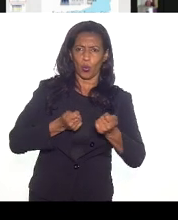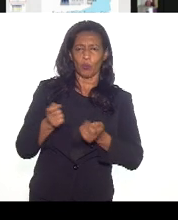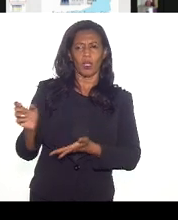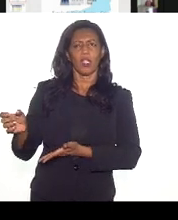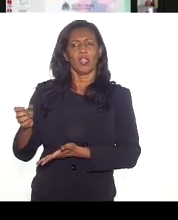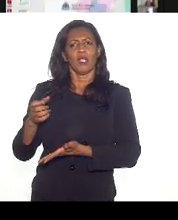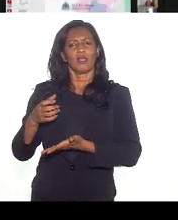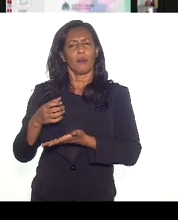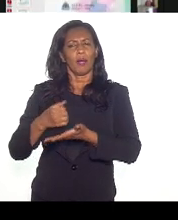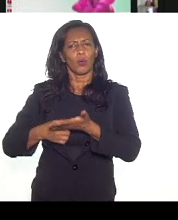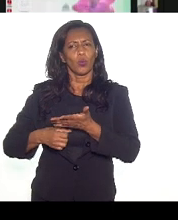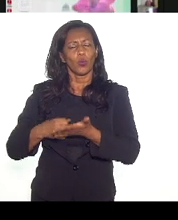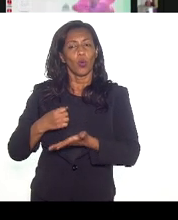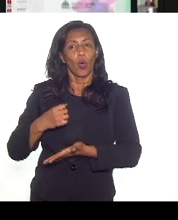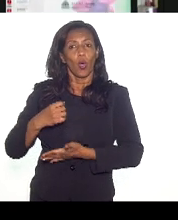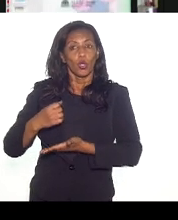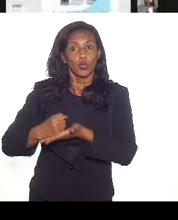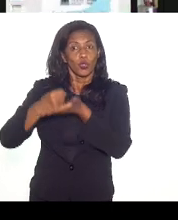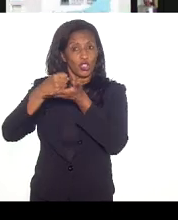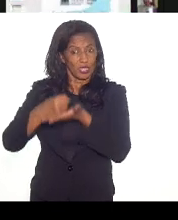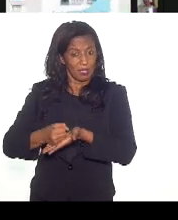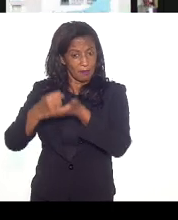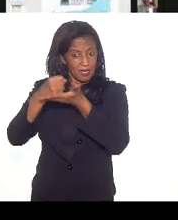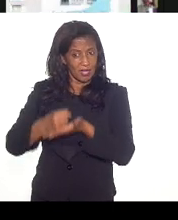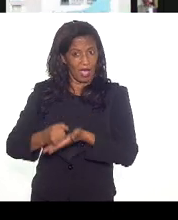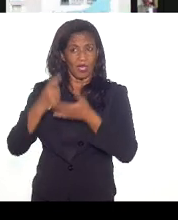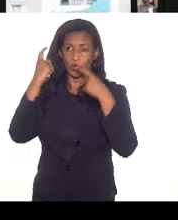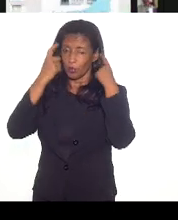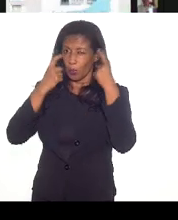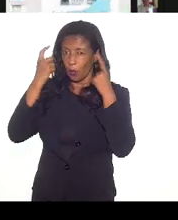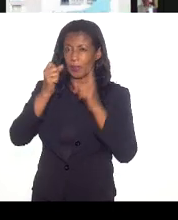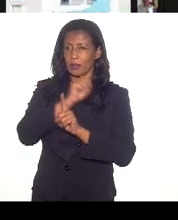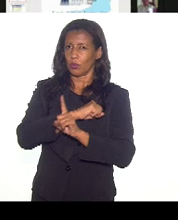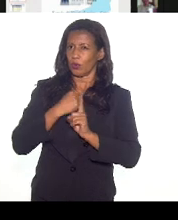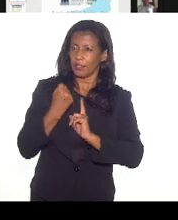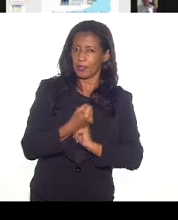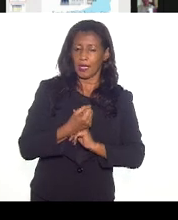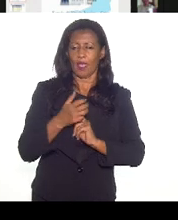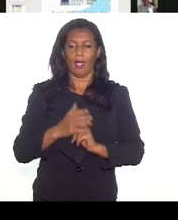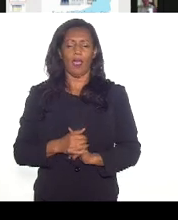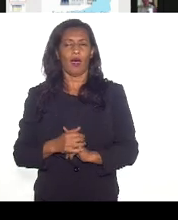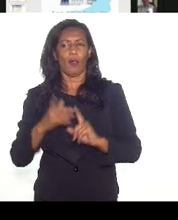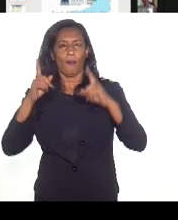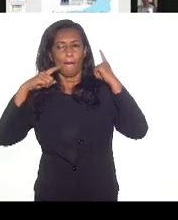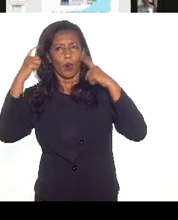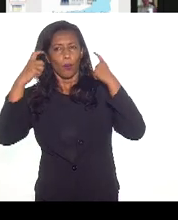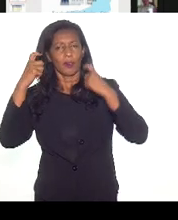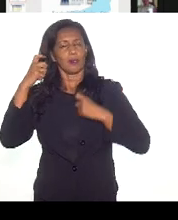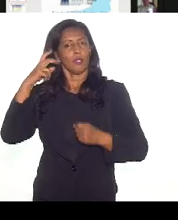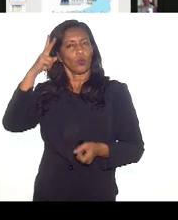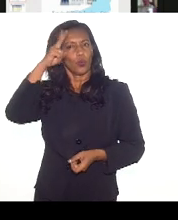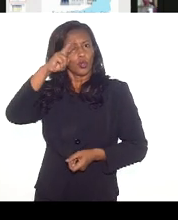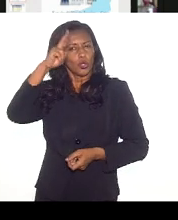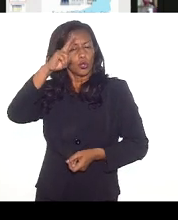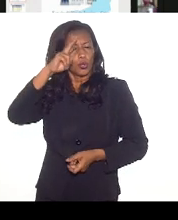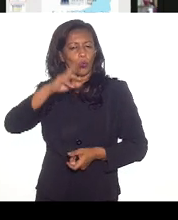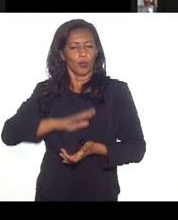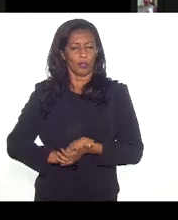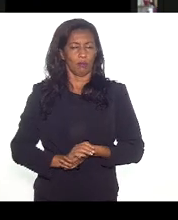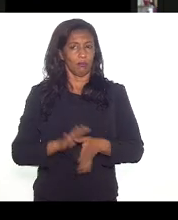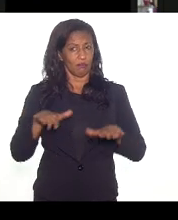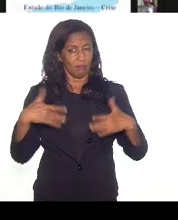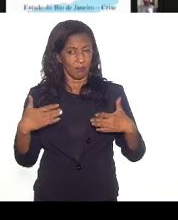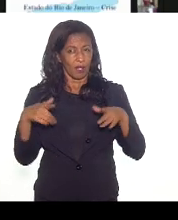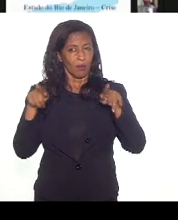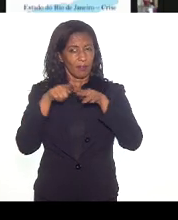sustentabilidade, com a preocupação social, com a preocupação com a história. Então, está bem